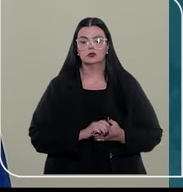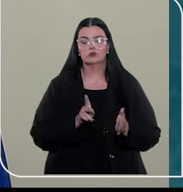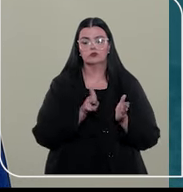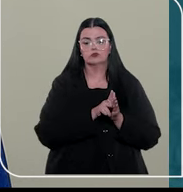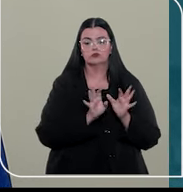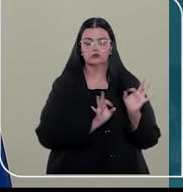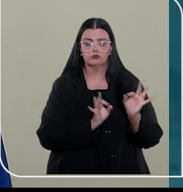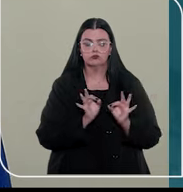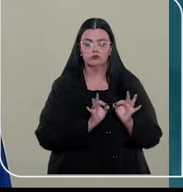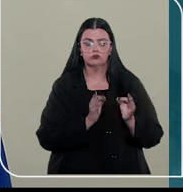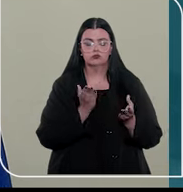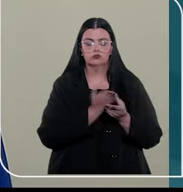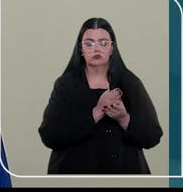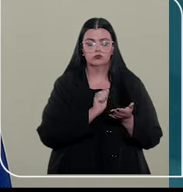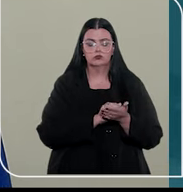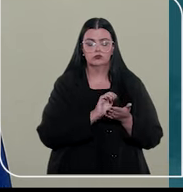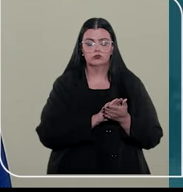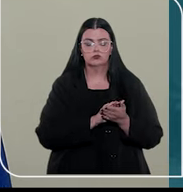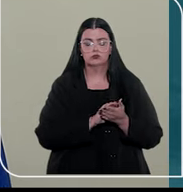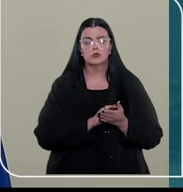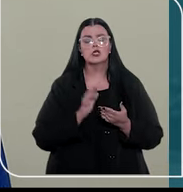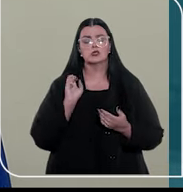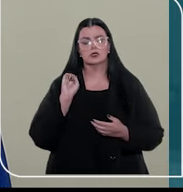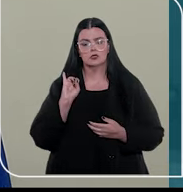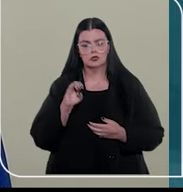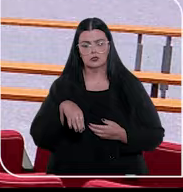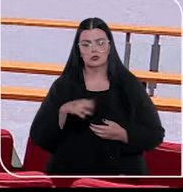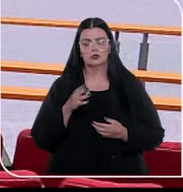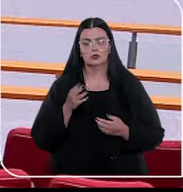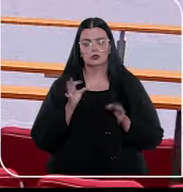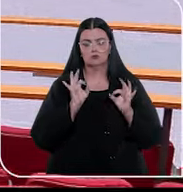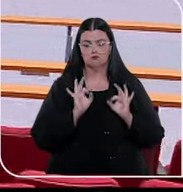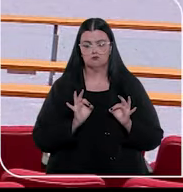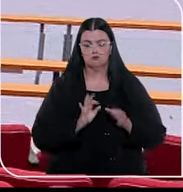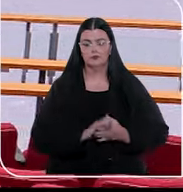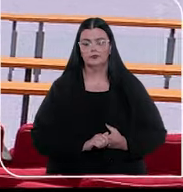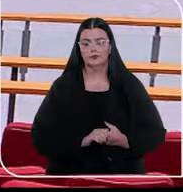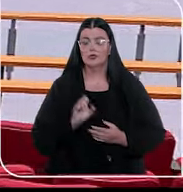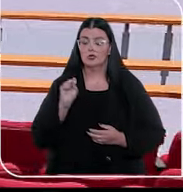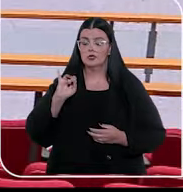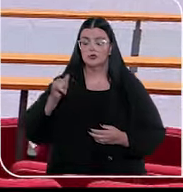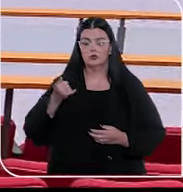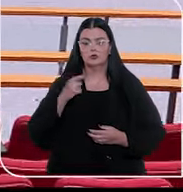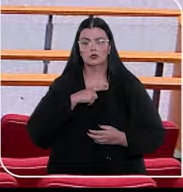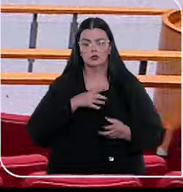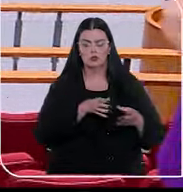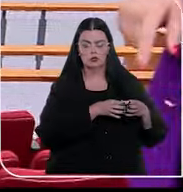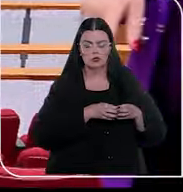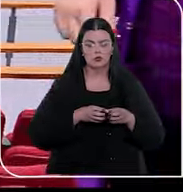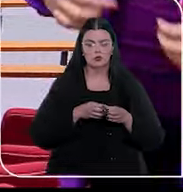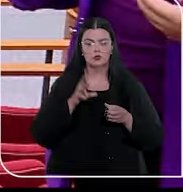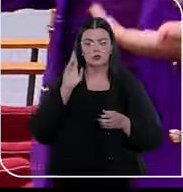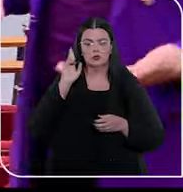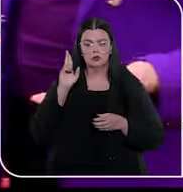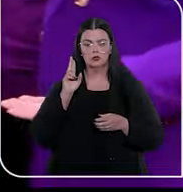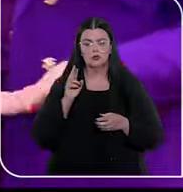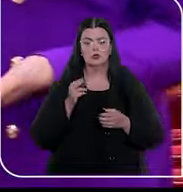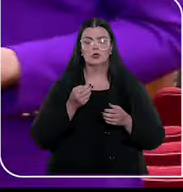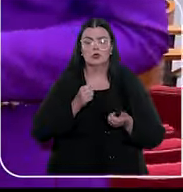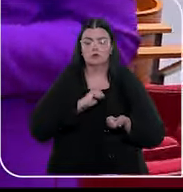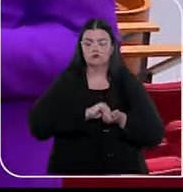processual. Pelo contrário, eles devem sim cumprir. No STJ existe uma unidade responsável pela